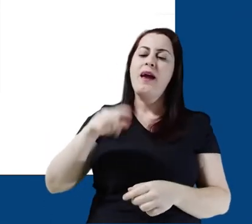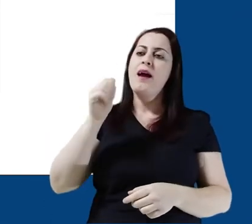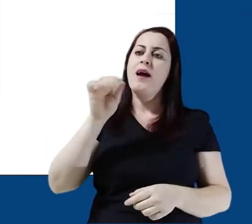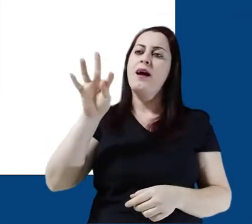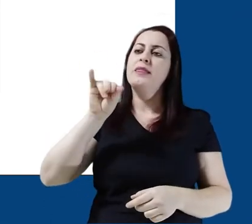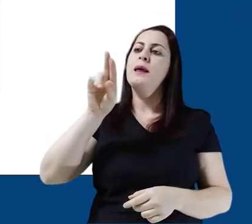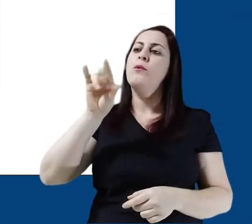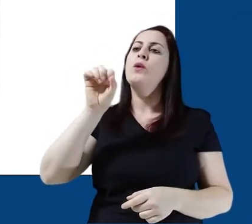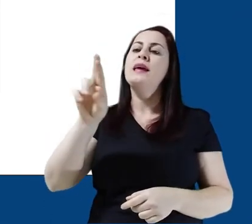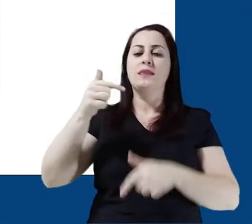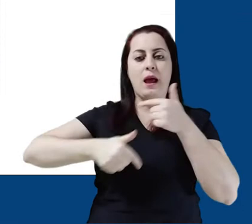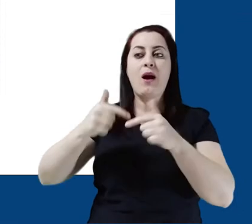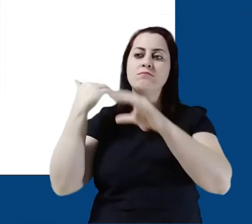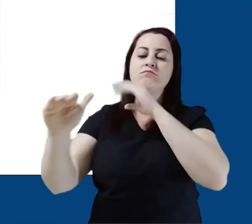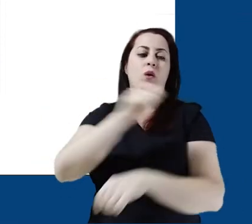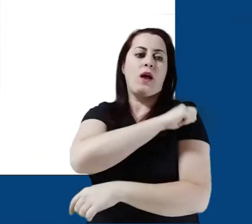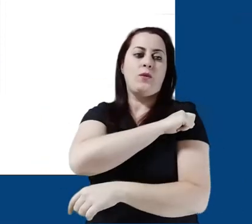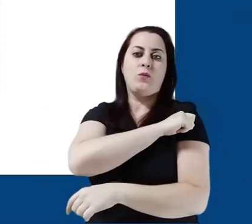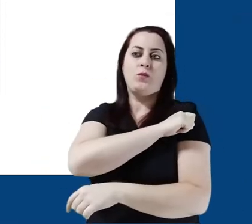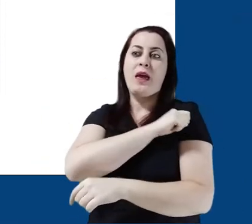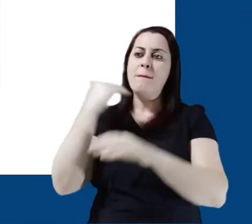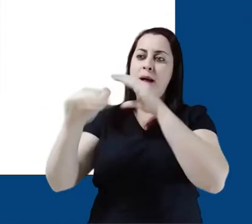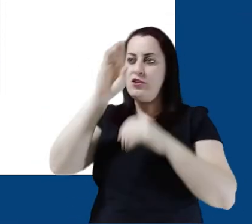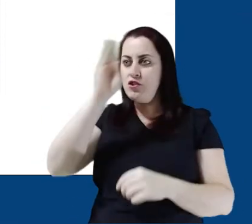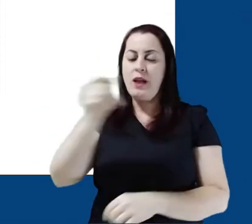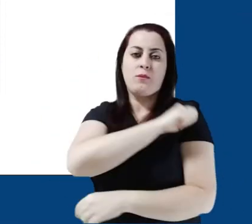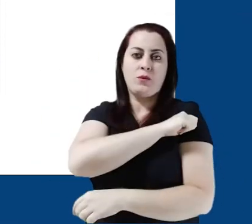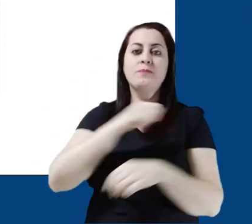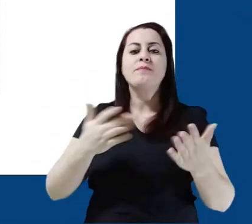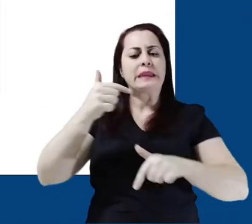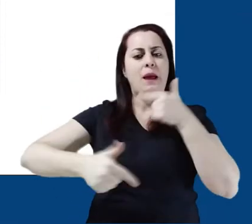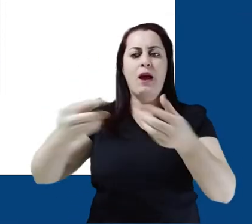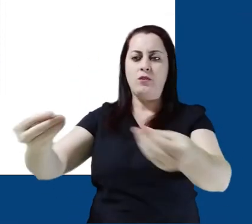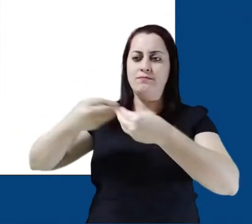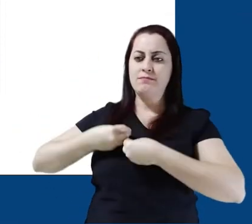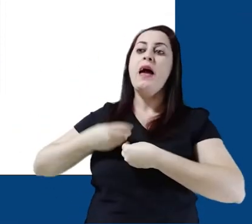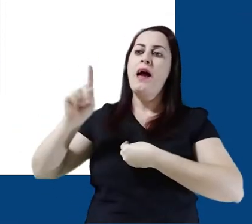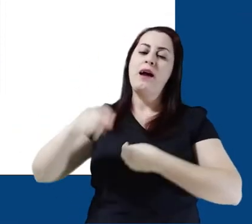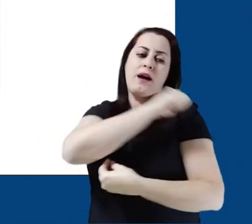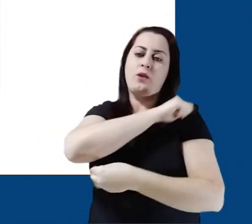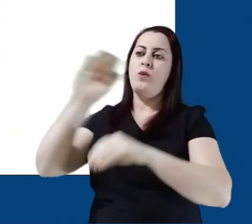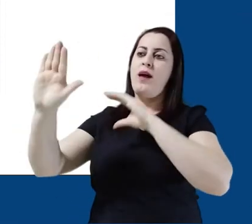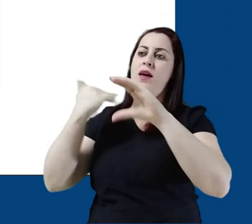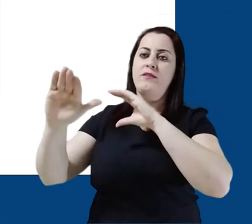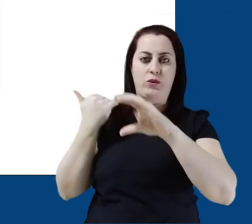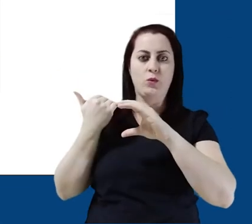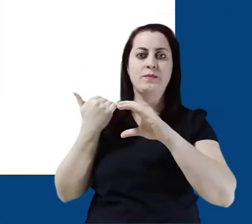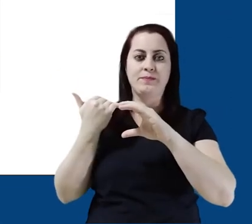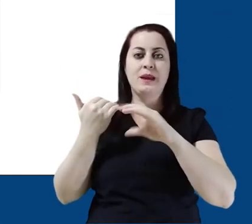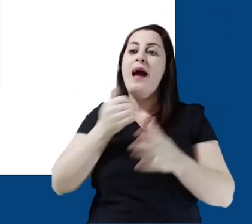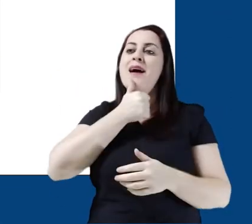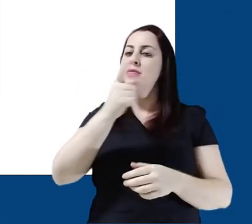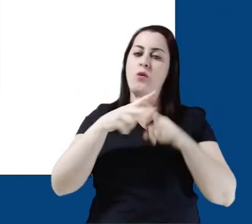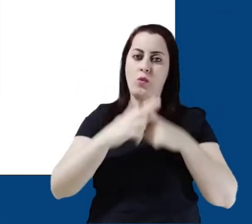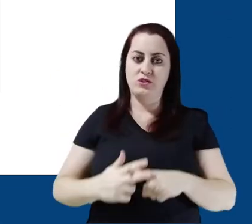o trabalho ao aluno, designar a atividade a ele. Os trabalhos entregues são os que foram enviados pelos alunos, mas ainda não